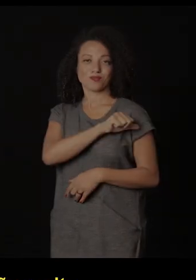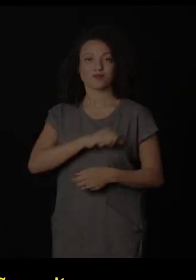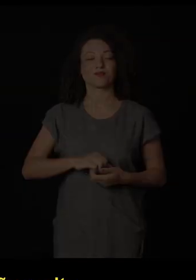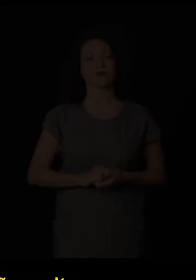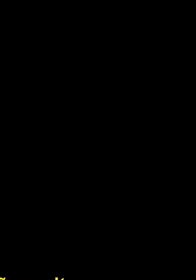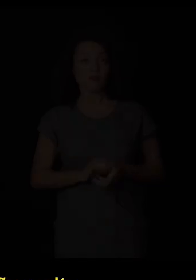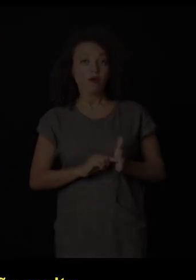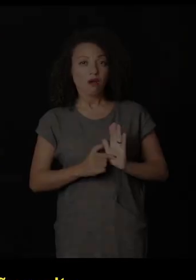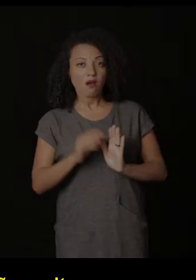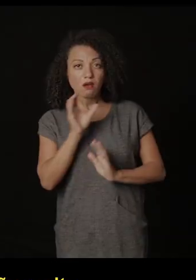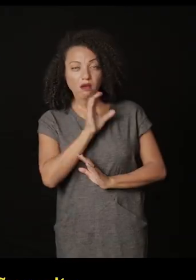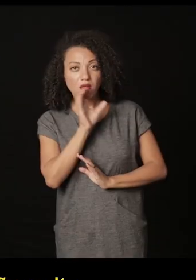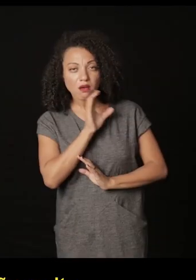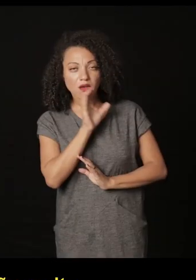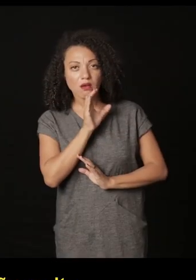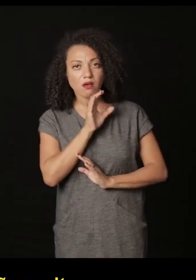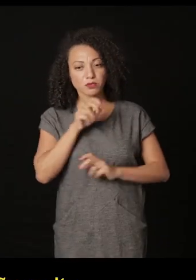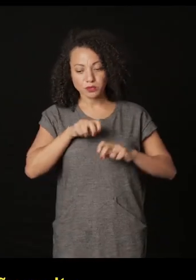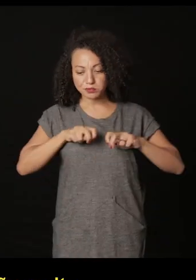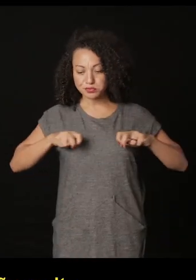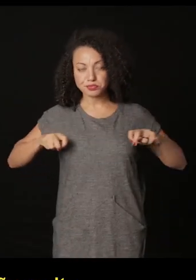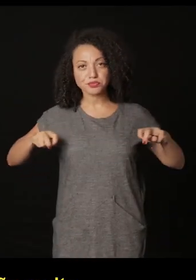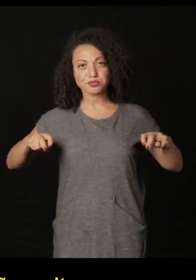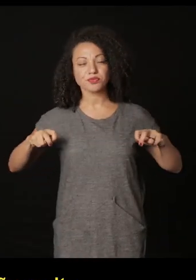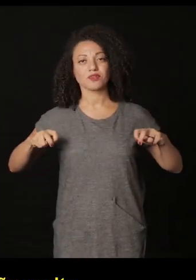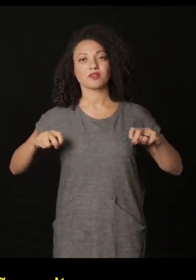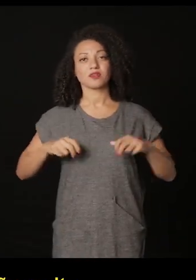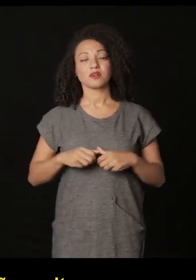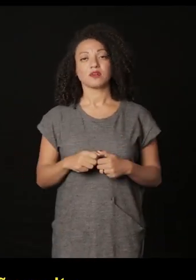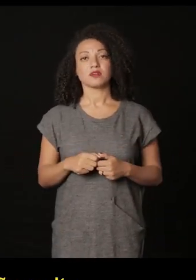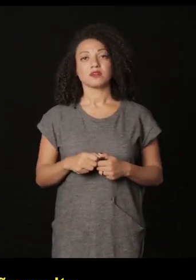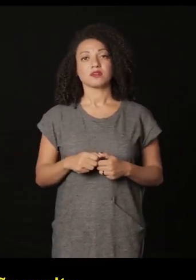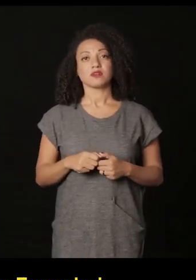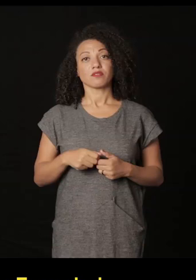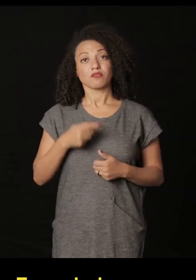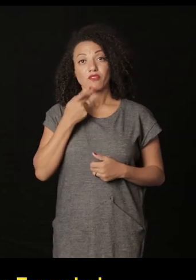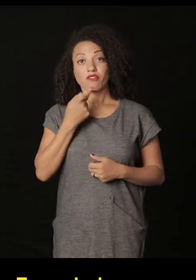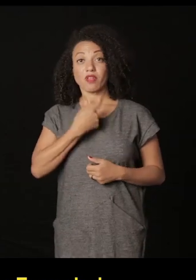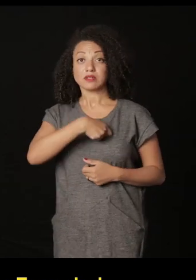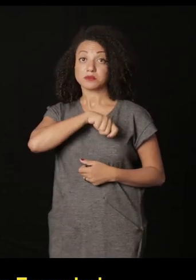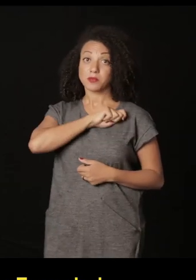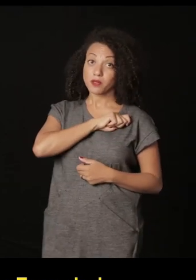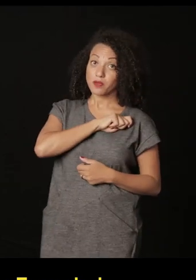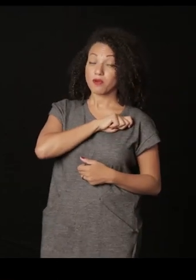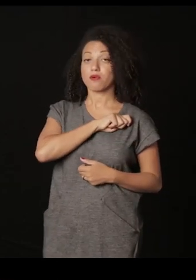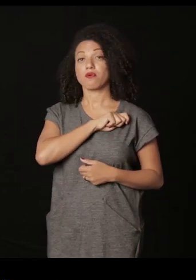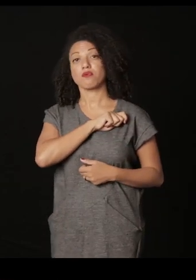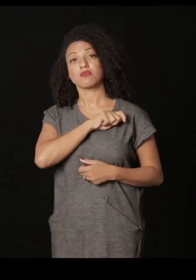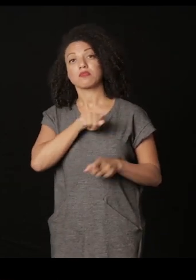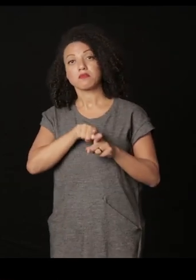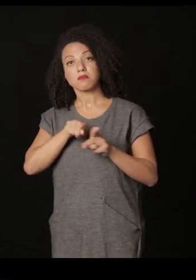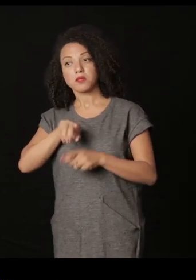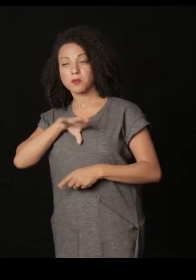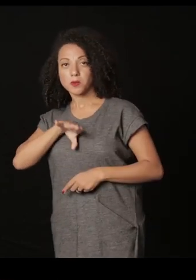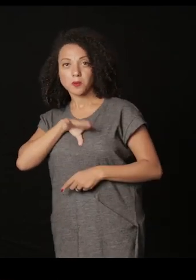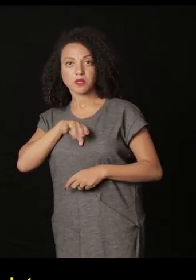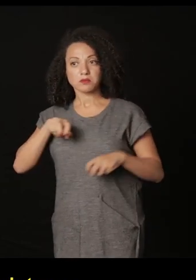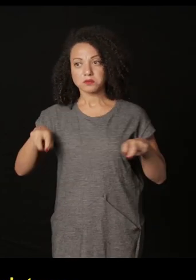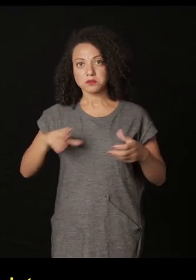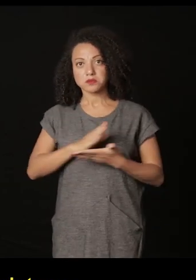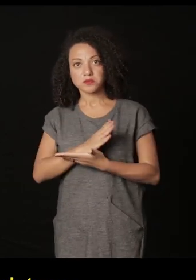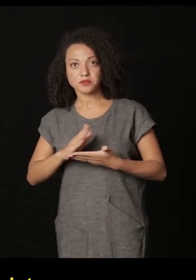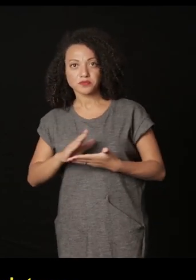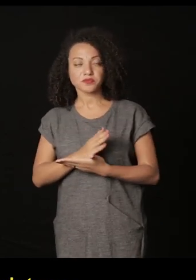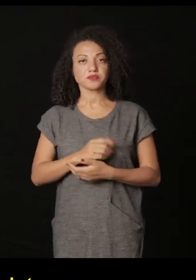Eu vou fazer uma apresentação muito rápida dos nossos convidados. Vou falar em espanhol se é em espanhol, vou falar em português se está em